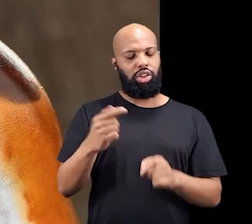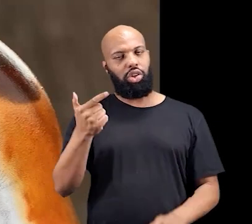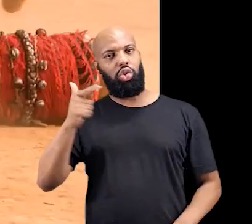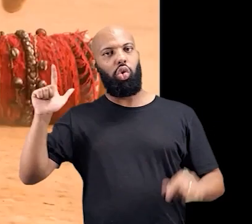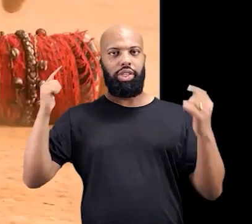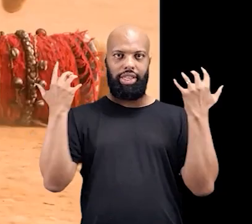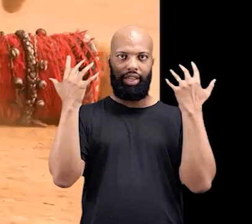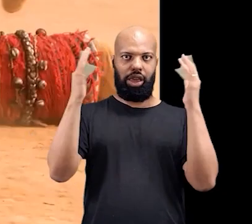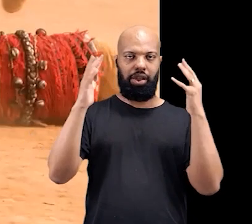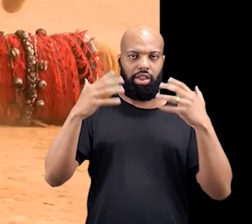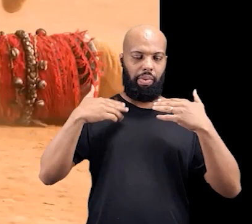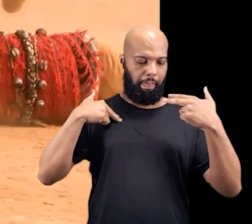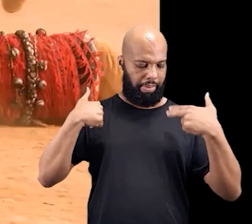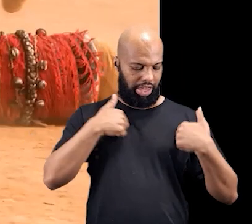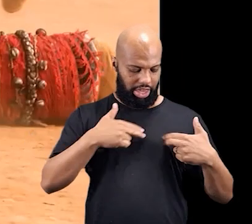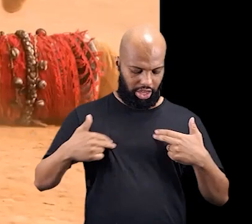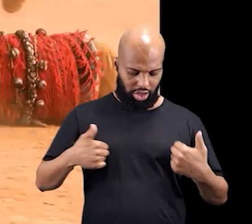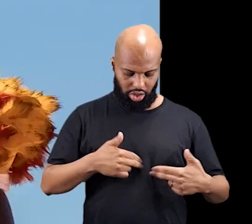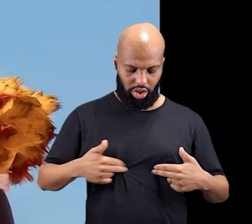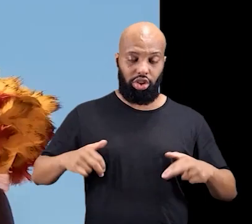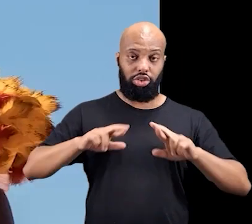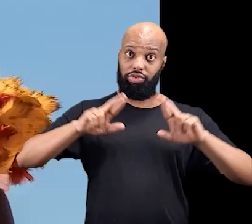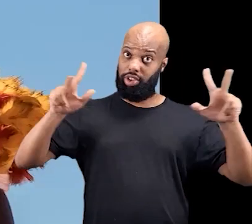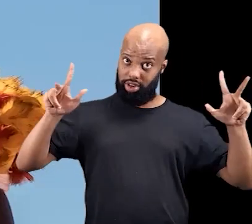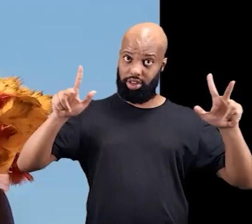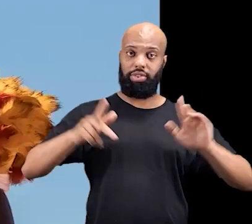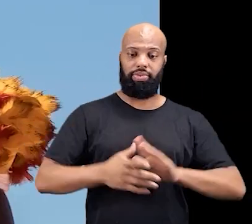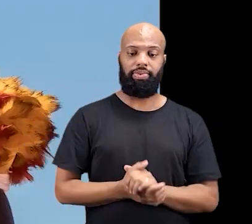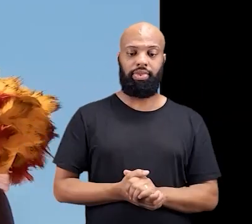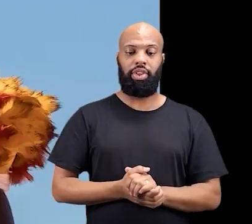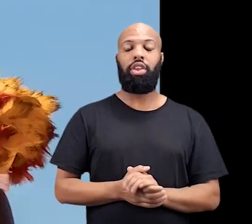do dia a dia das outras celebrações.